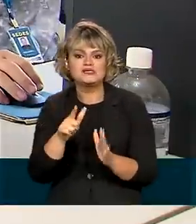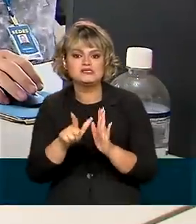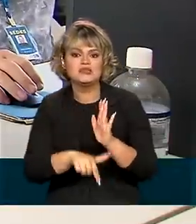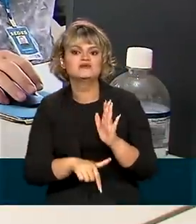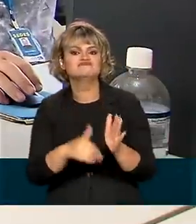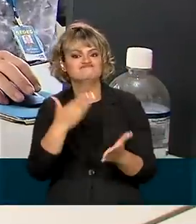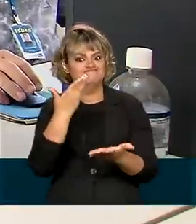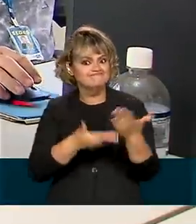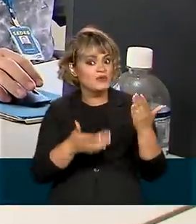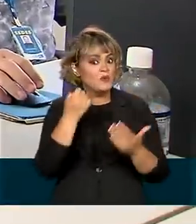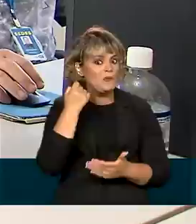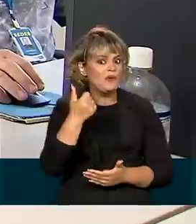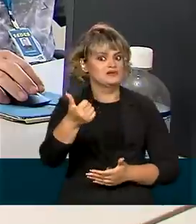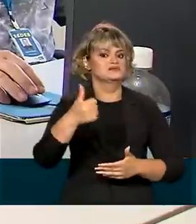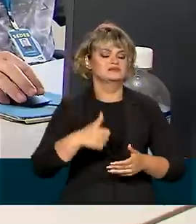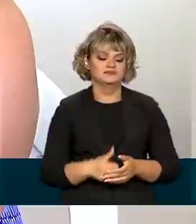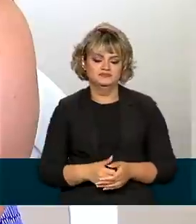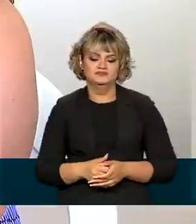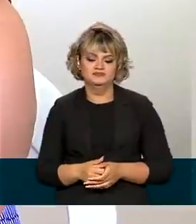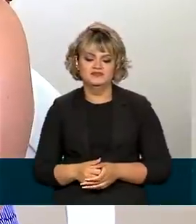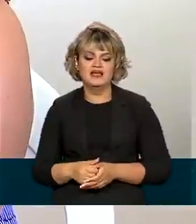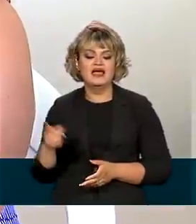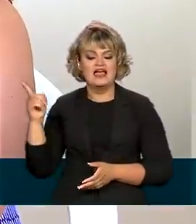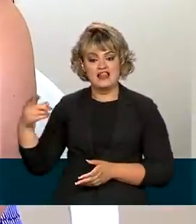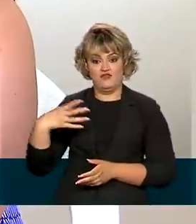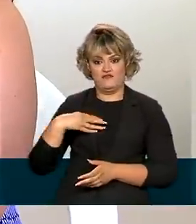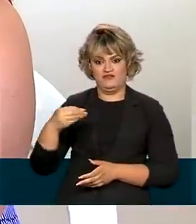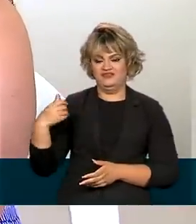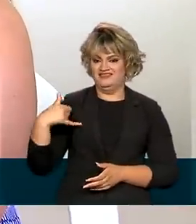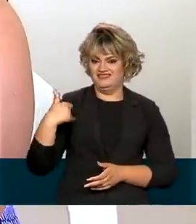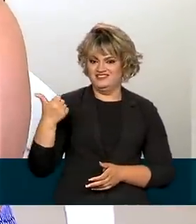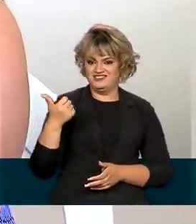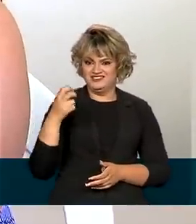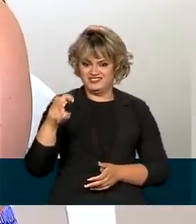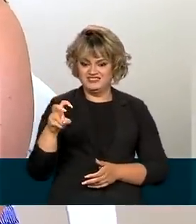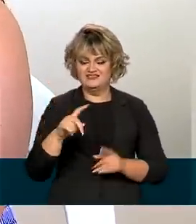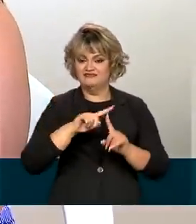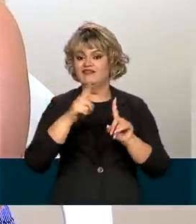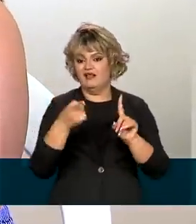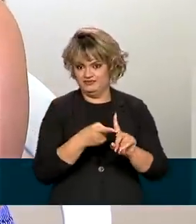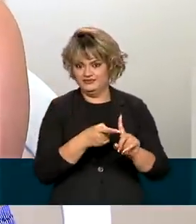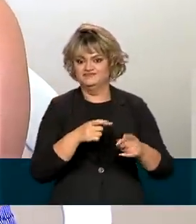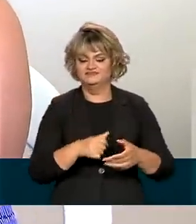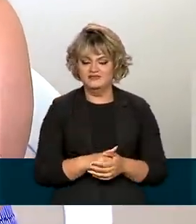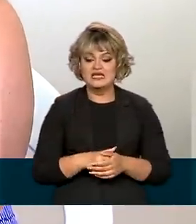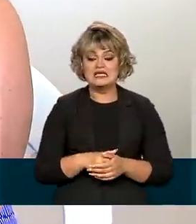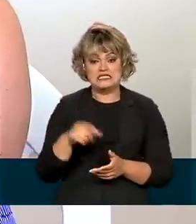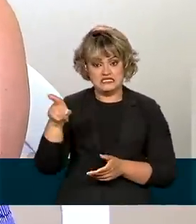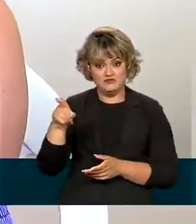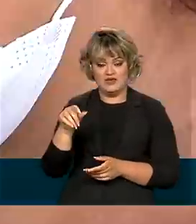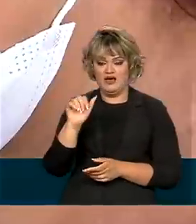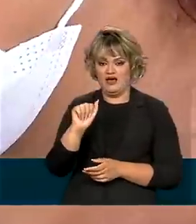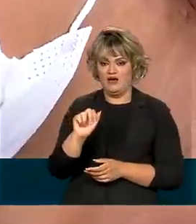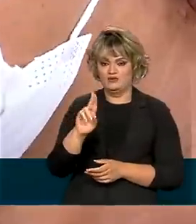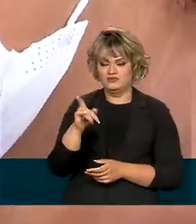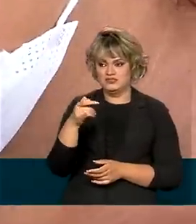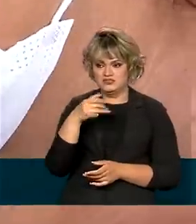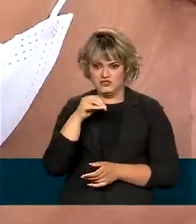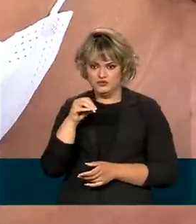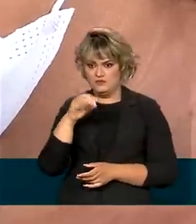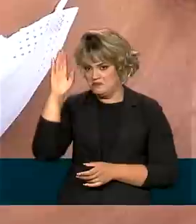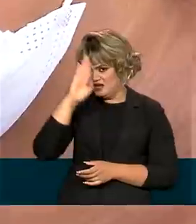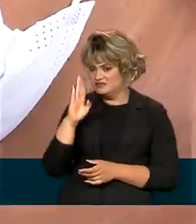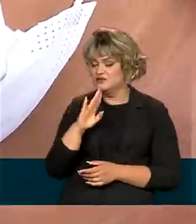quase fica sem o benefício. Ela tem uma filha de 15 anos que está grávida. E o Auxílio Brasil é que tem